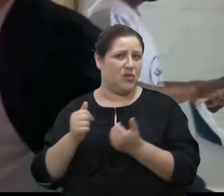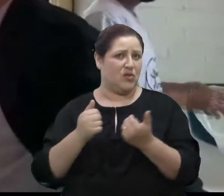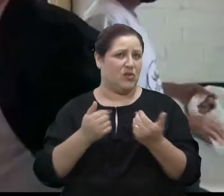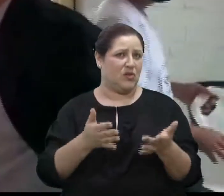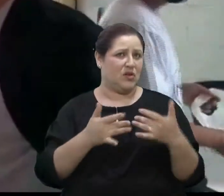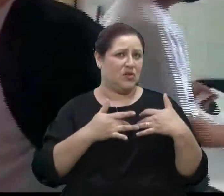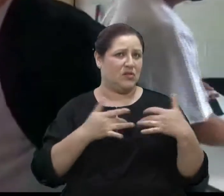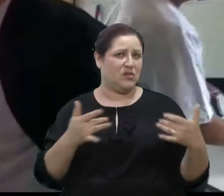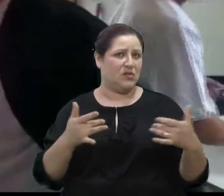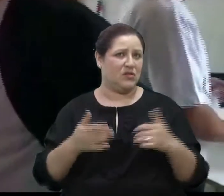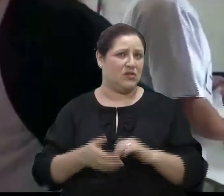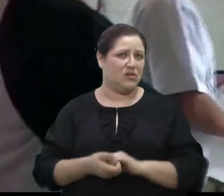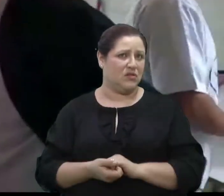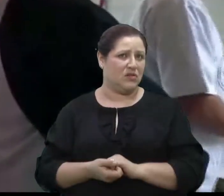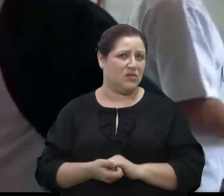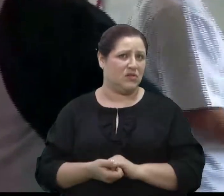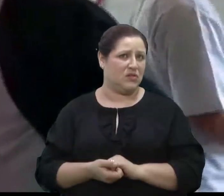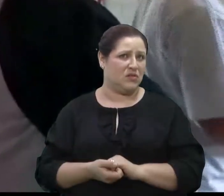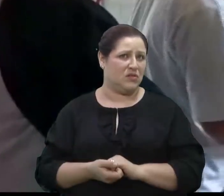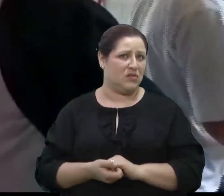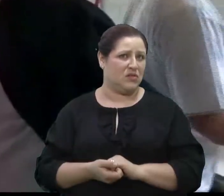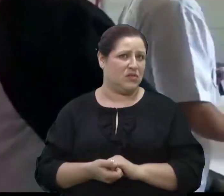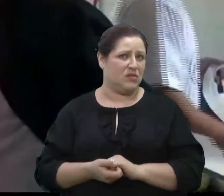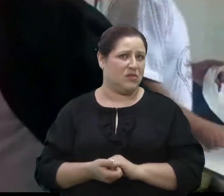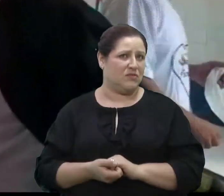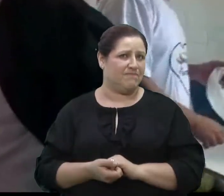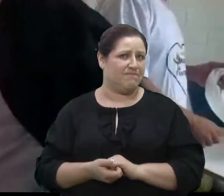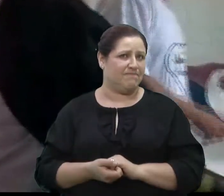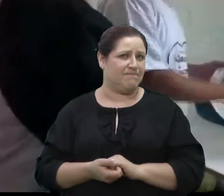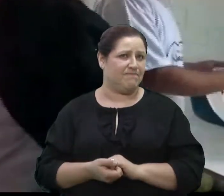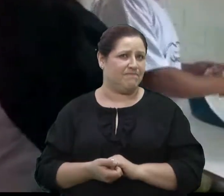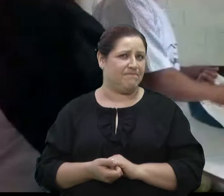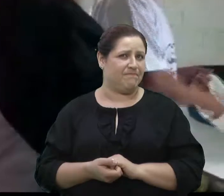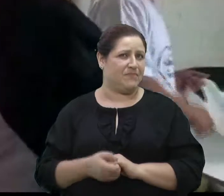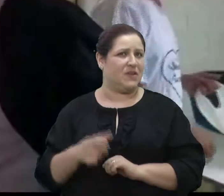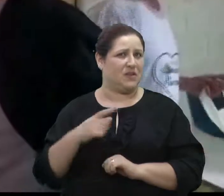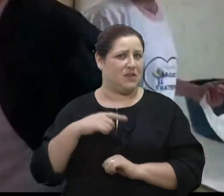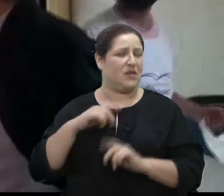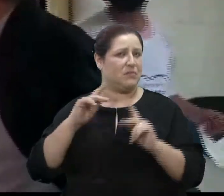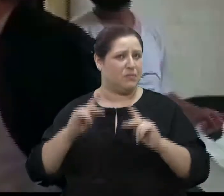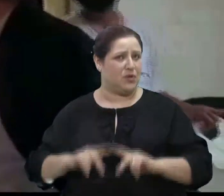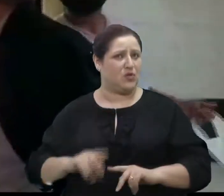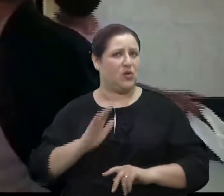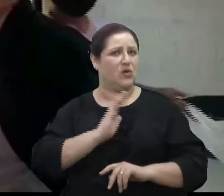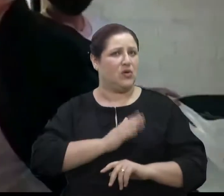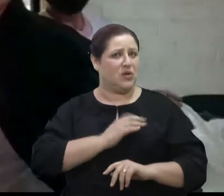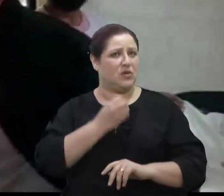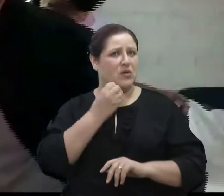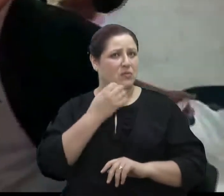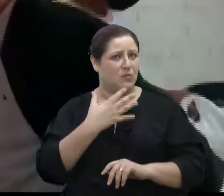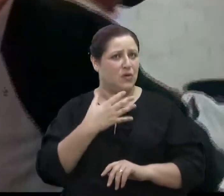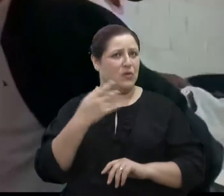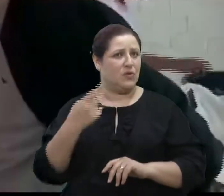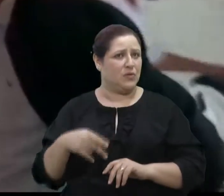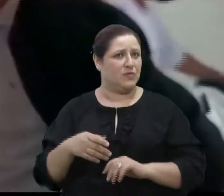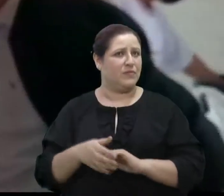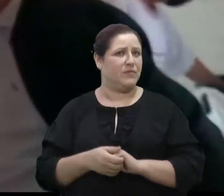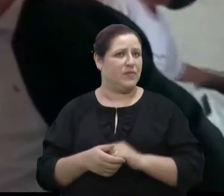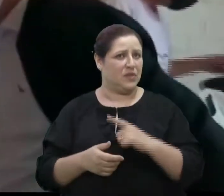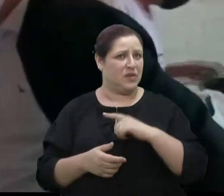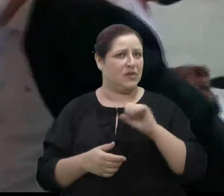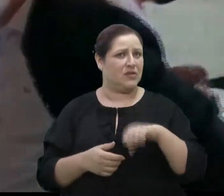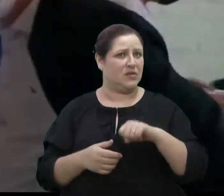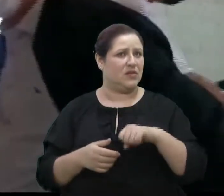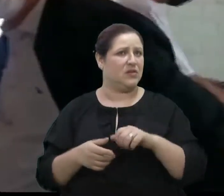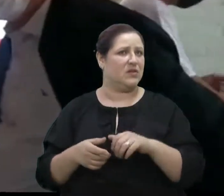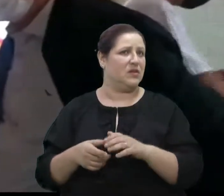É, não, não, não, não, não. Não tem ainda gente boa nunca. Tem. é que aqui quando antes de eu me eleger, prefeito,